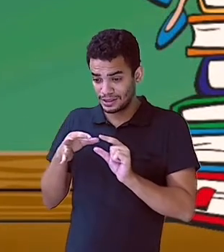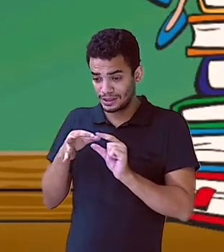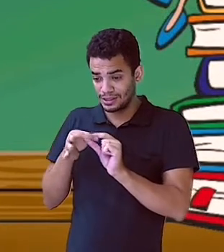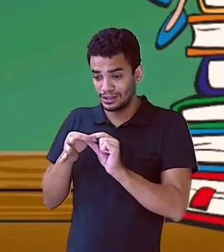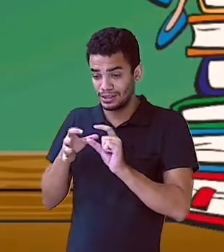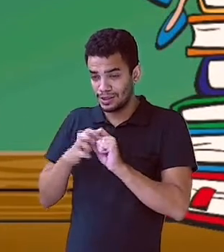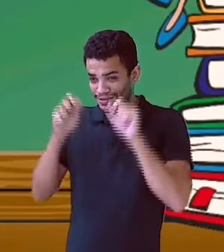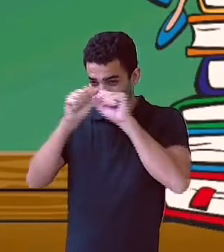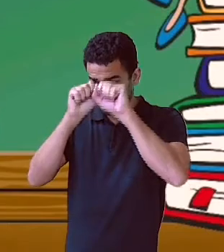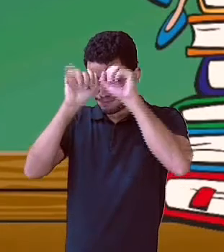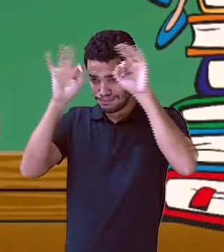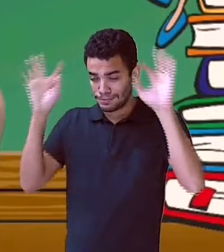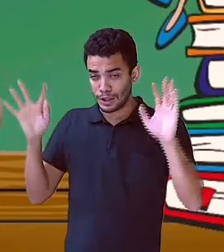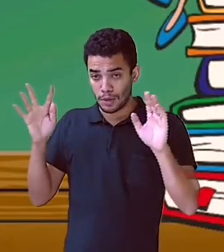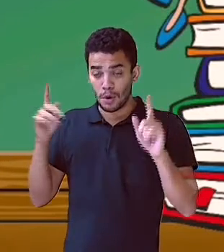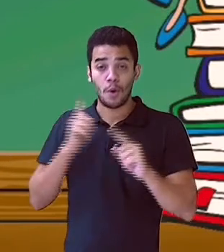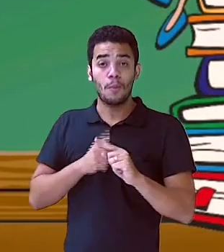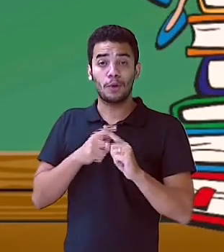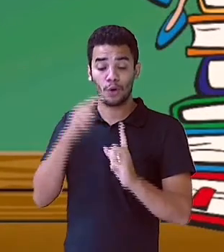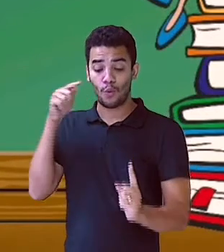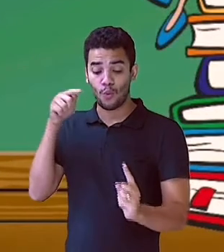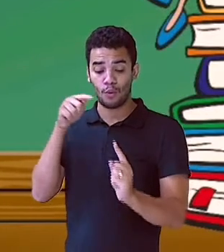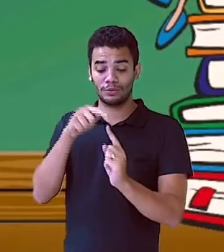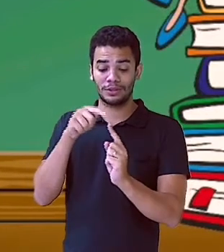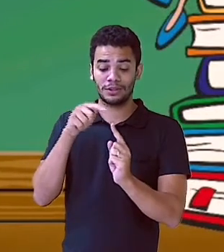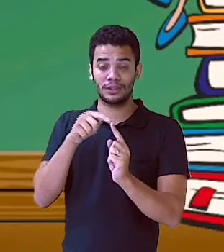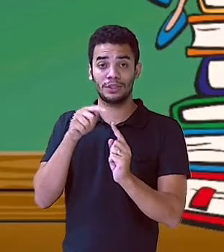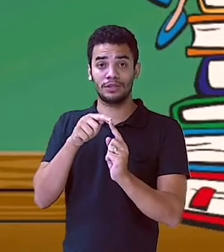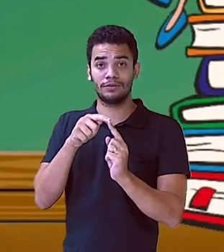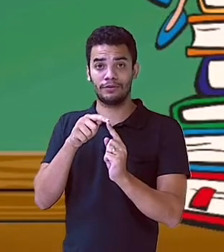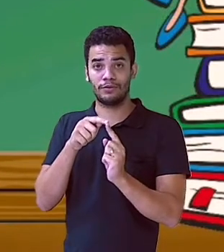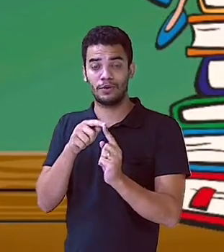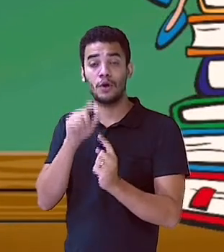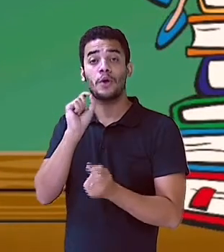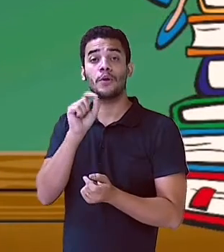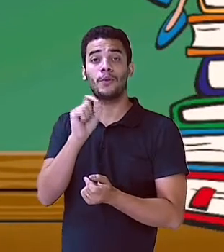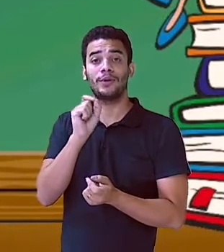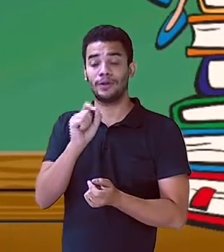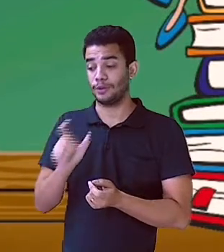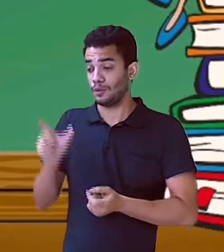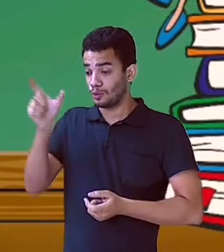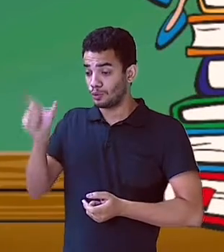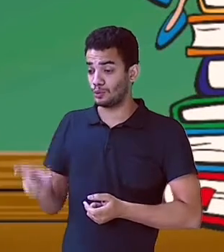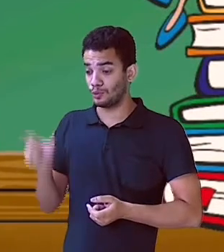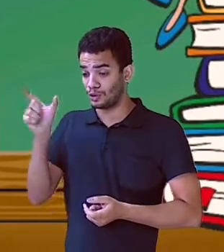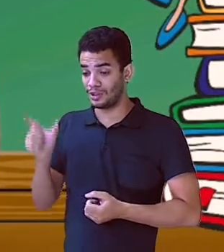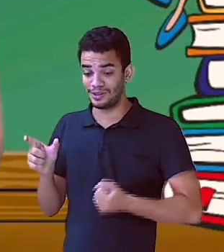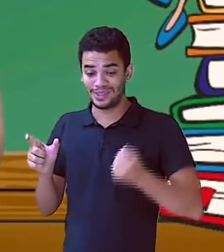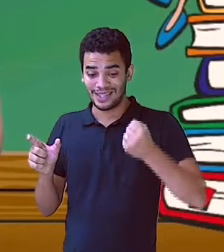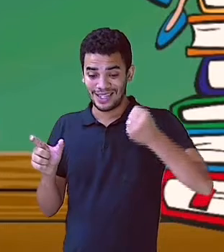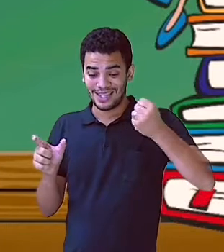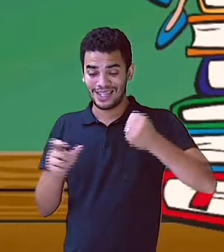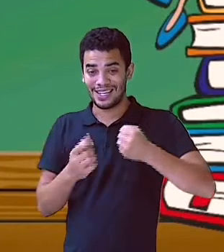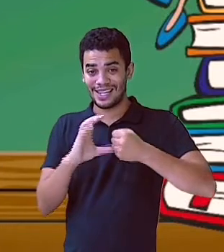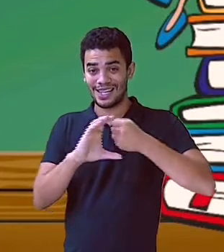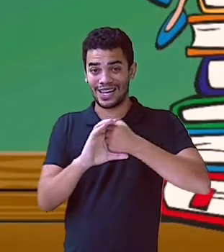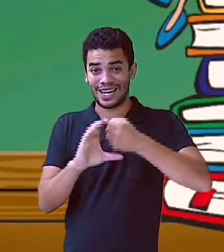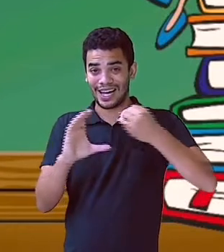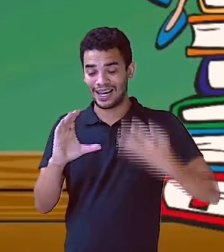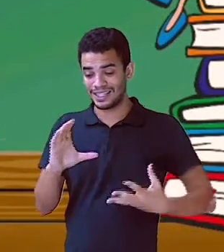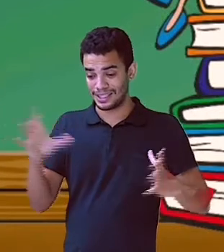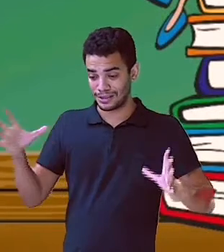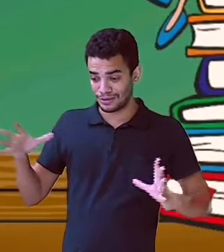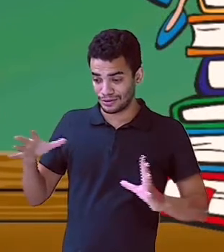porque ele tem essa função apenas de ligar sujeito com a característica aí que vai estar no predicado. E ele é